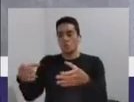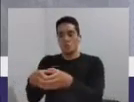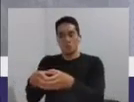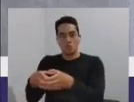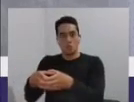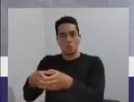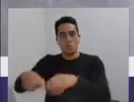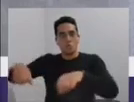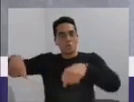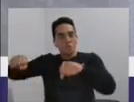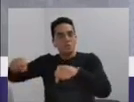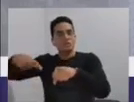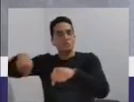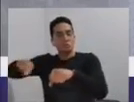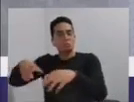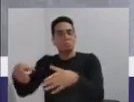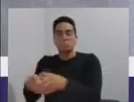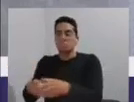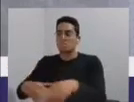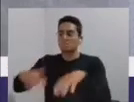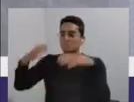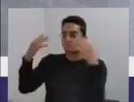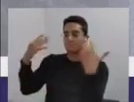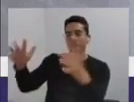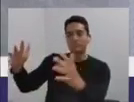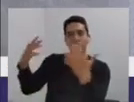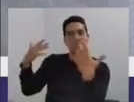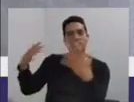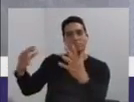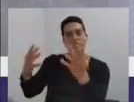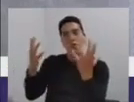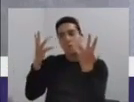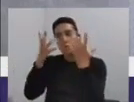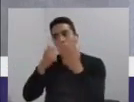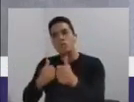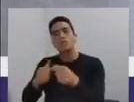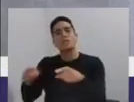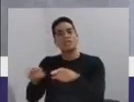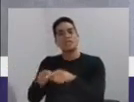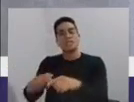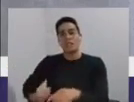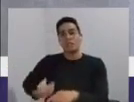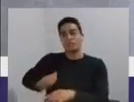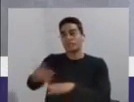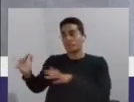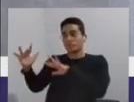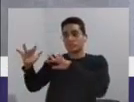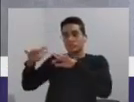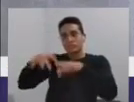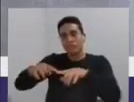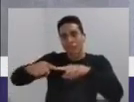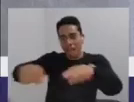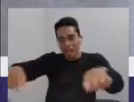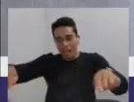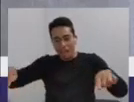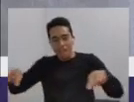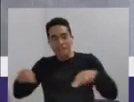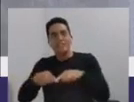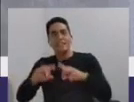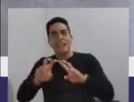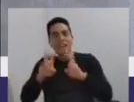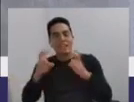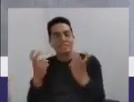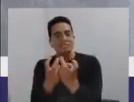muito bonita. Eles estiveram aqui na Câmara, em peso pela primeira vez. Mas eles mostraram